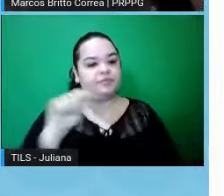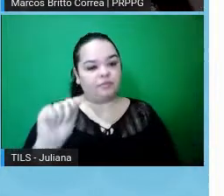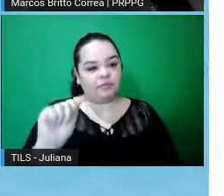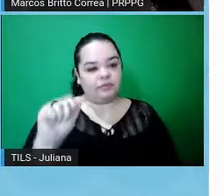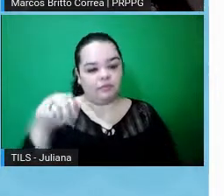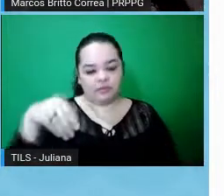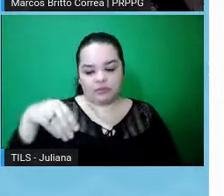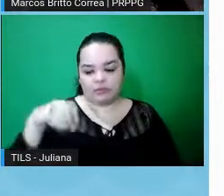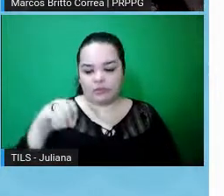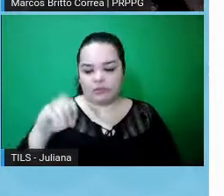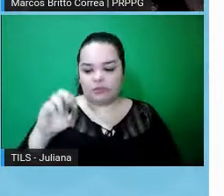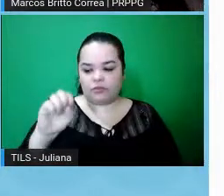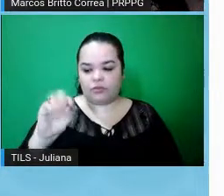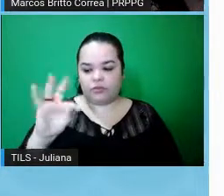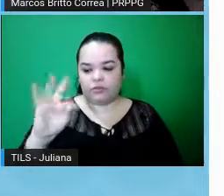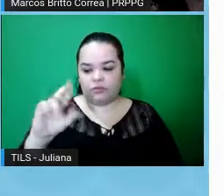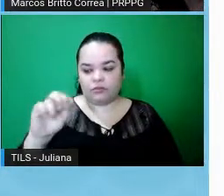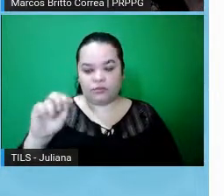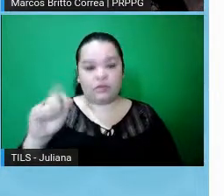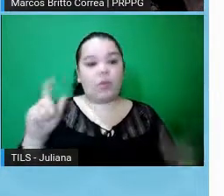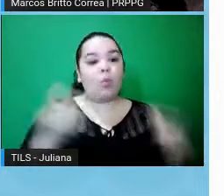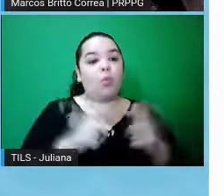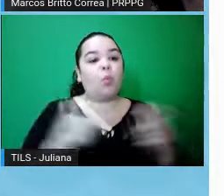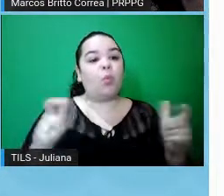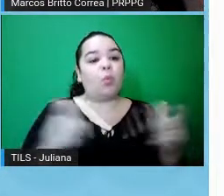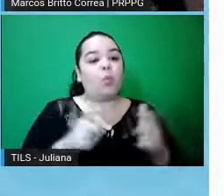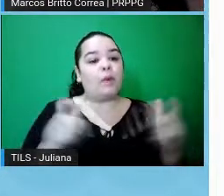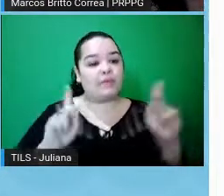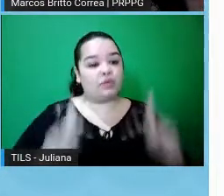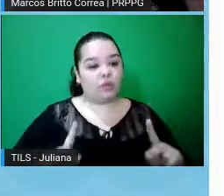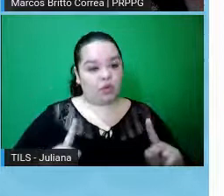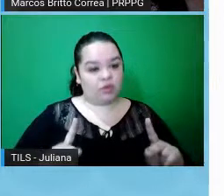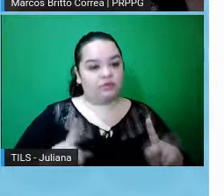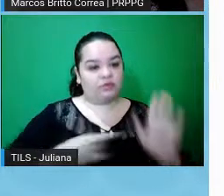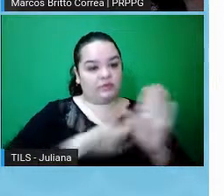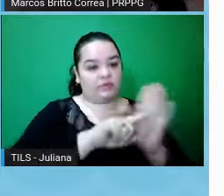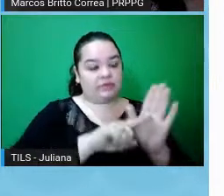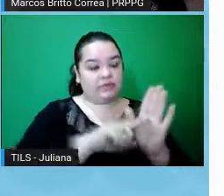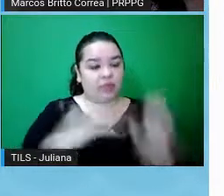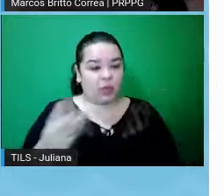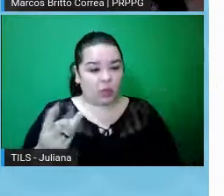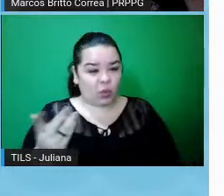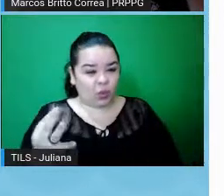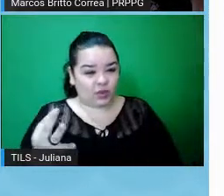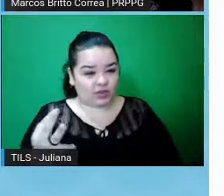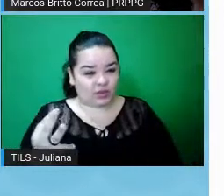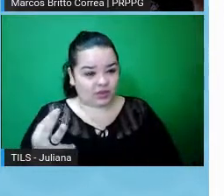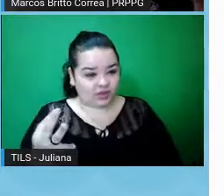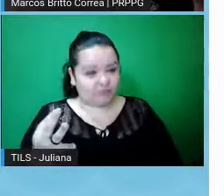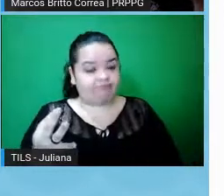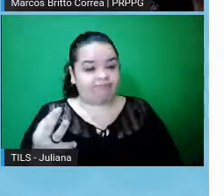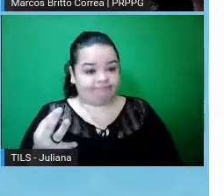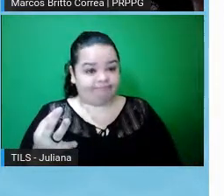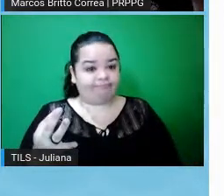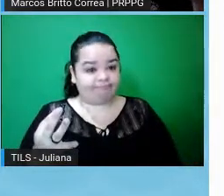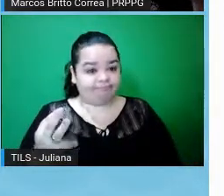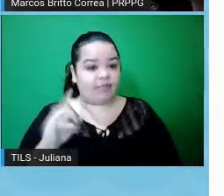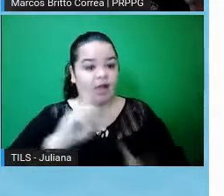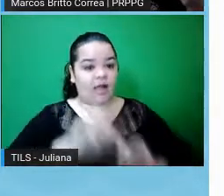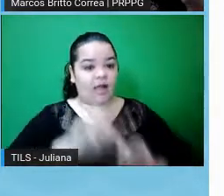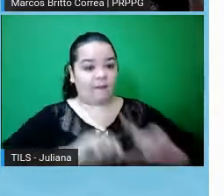é a ética em pesquisa, tá, então, quando eu tô falando principalmente em pesquisa quantitativa, né, o tamanho da amostra